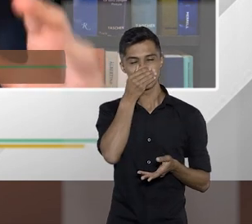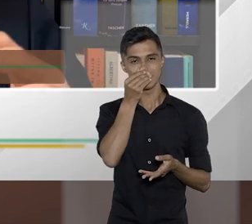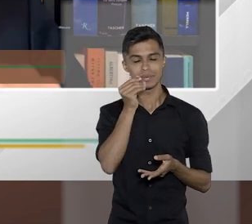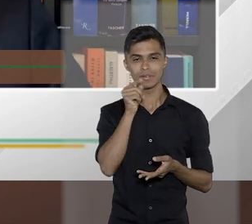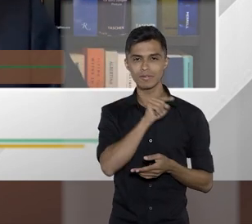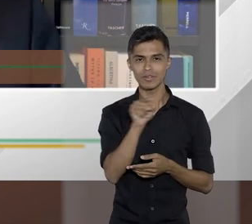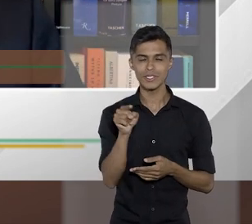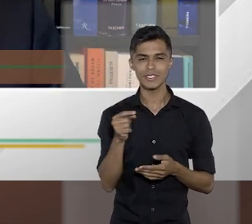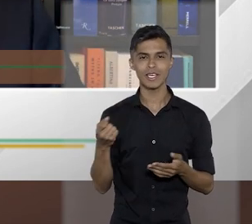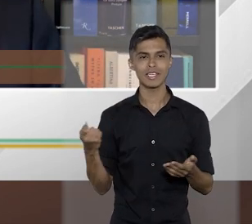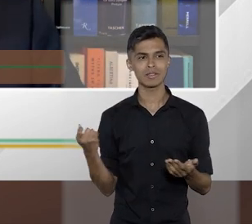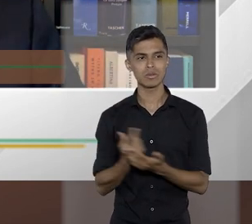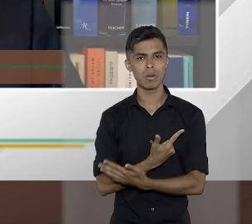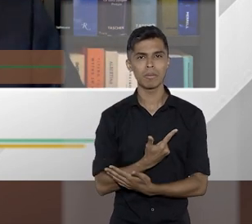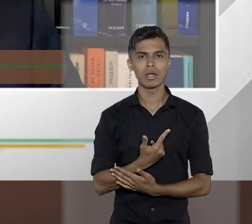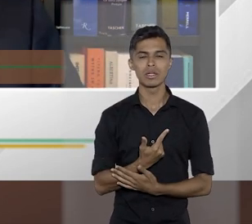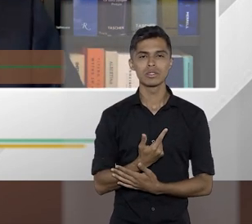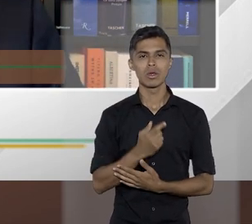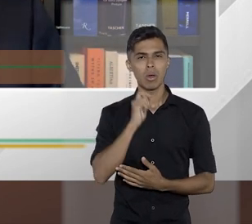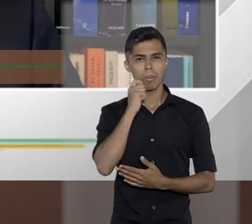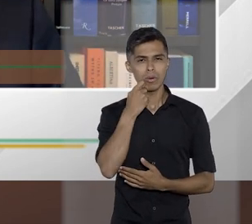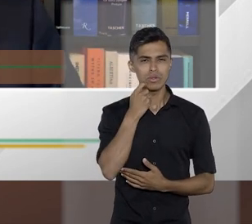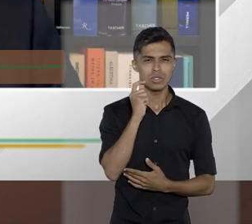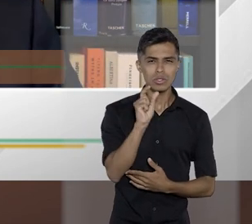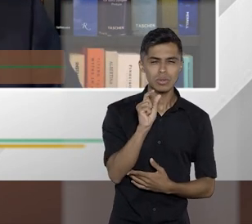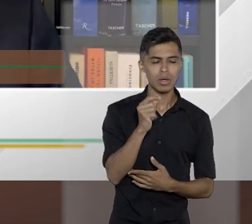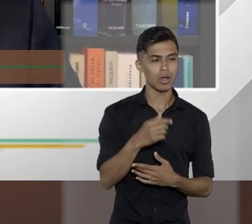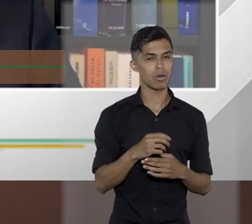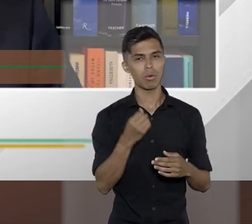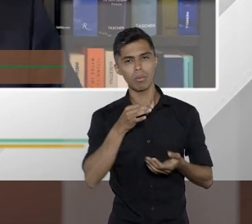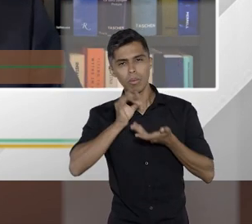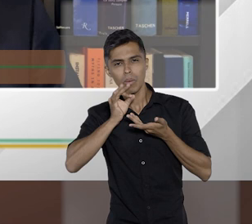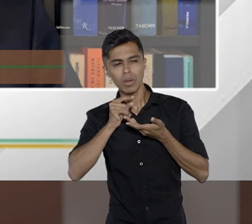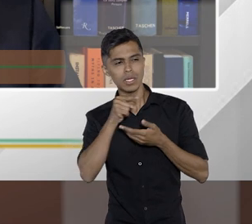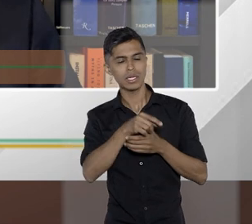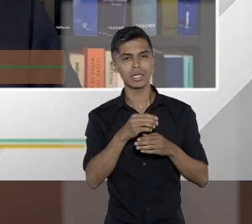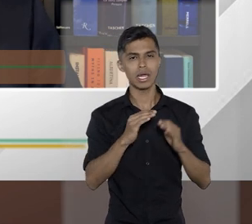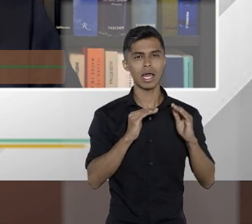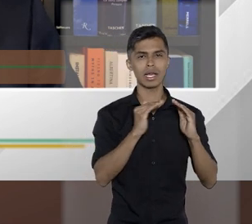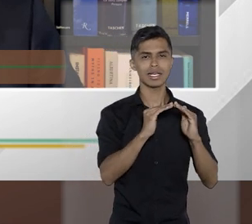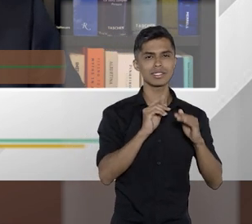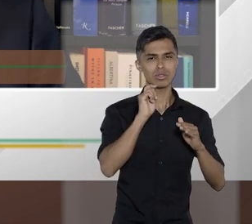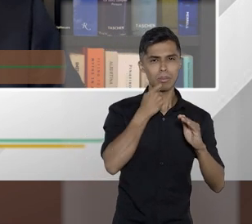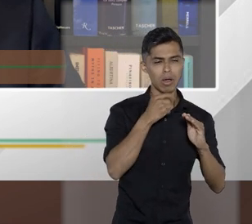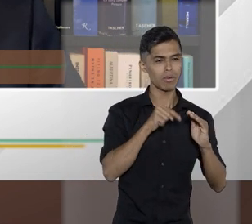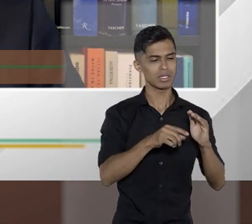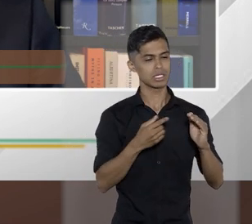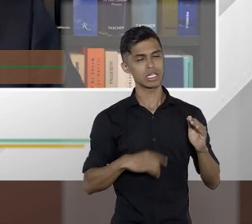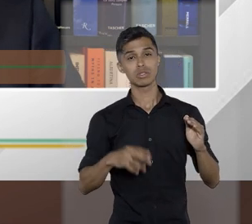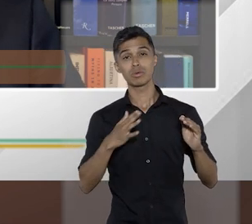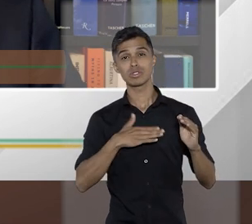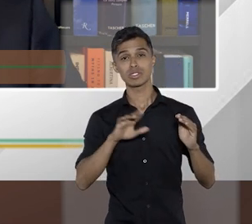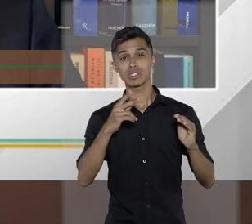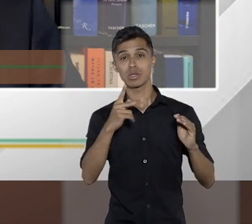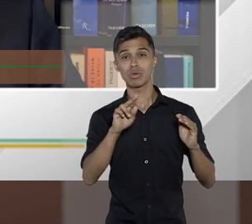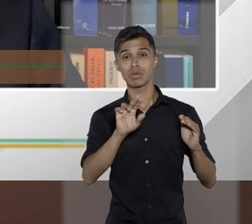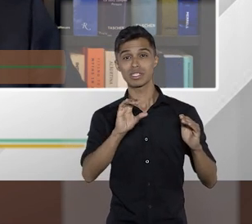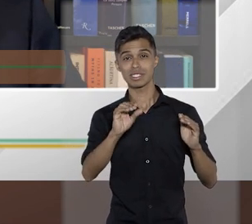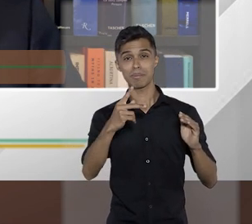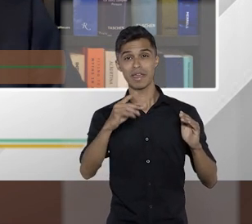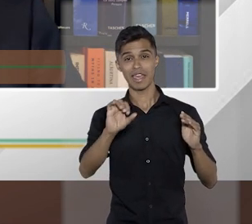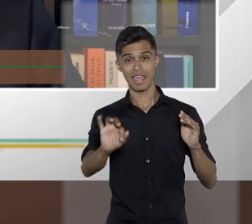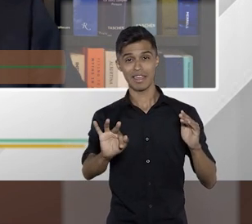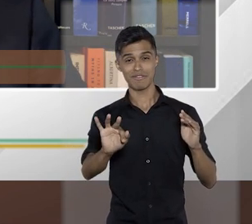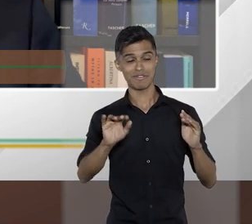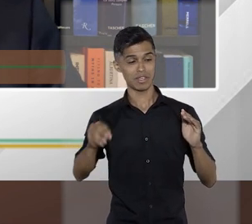vocês estão comprando o pãozinho na padaria ou o cafezinho na padaria e estão colocando seu CPF? Esses dados